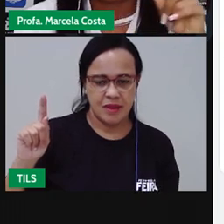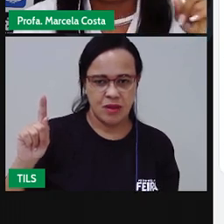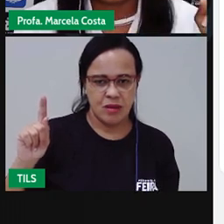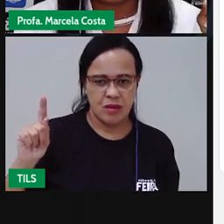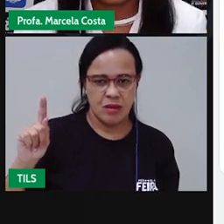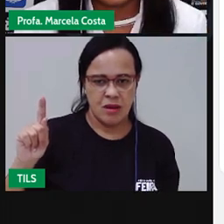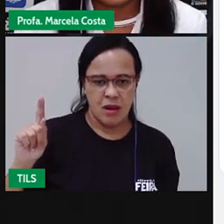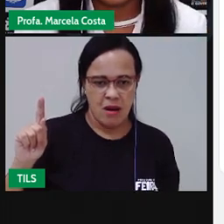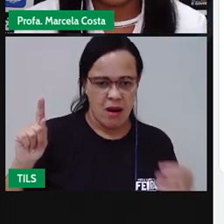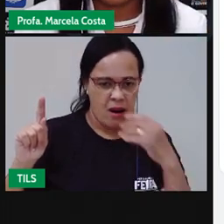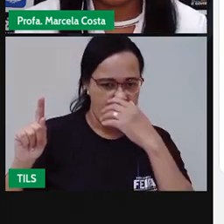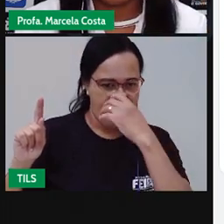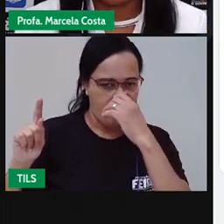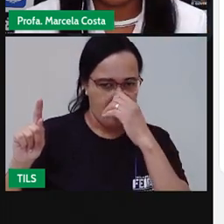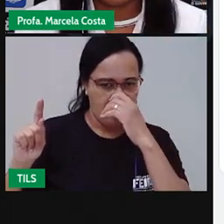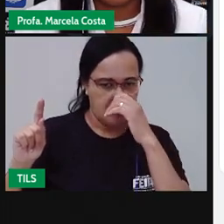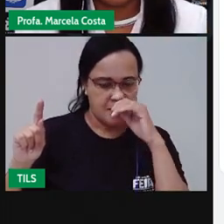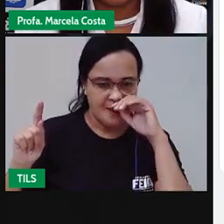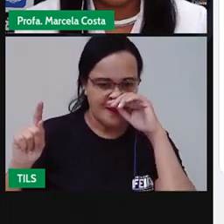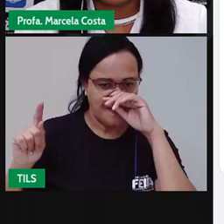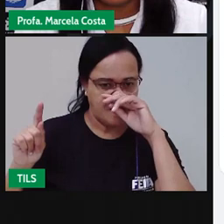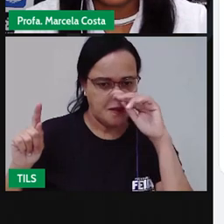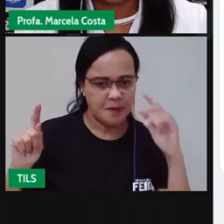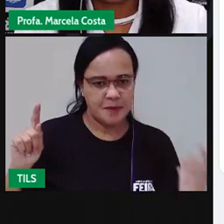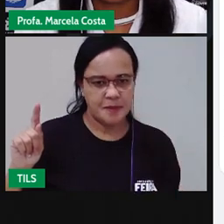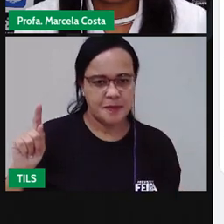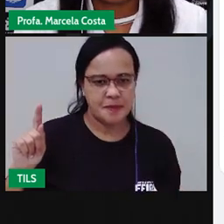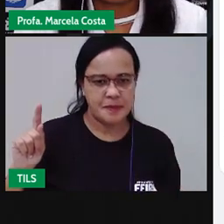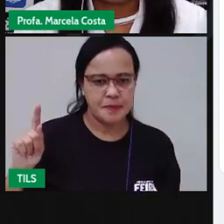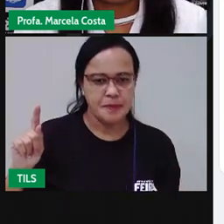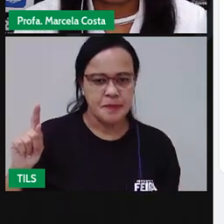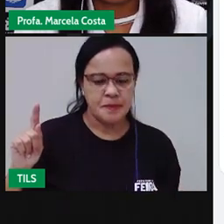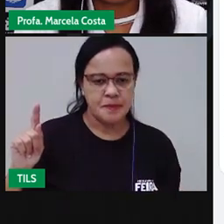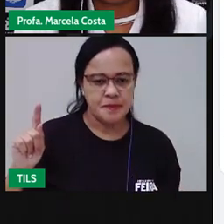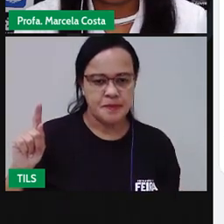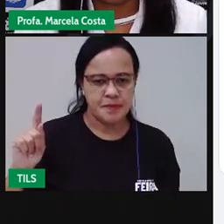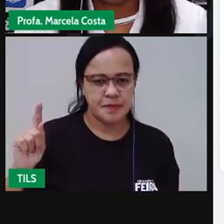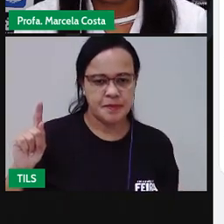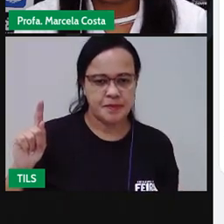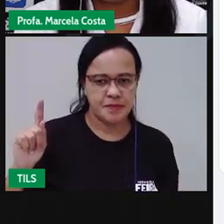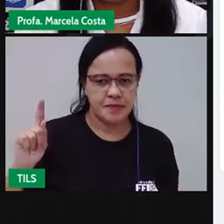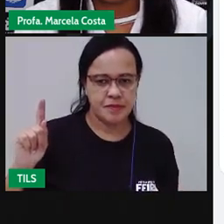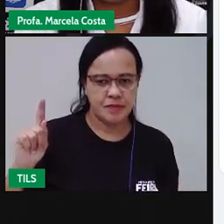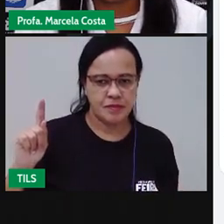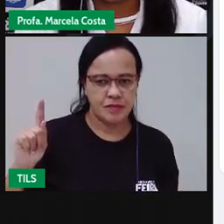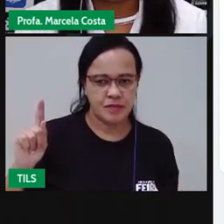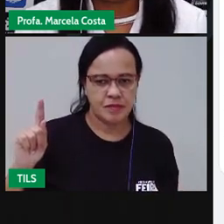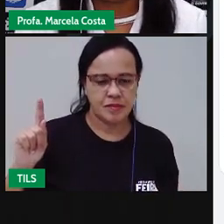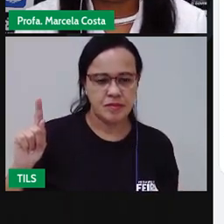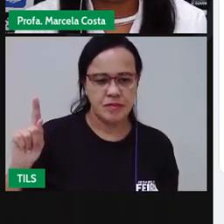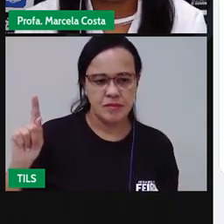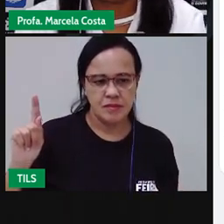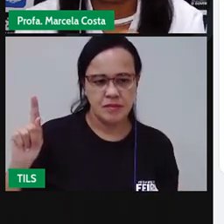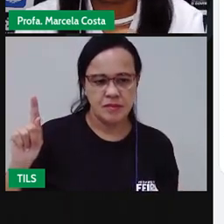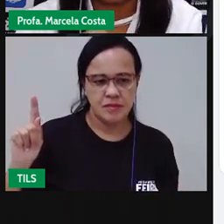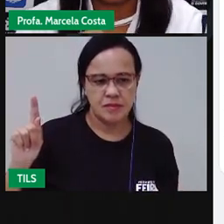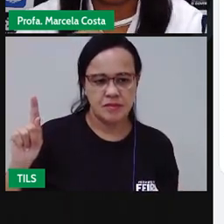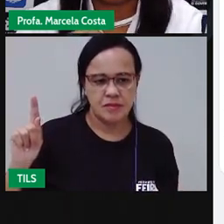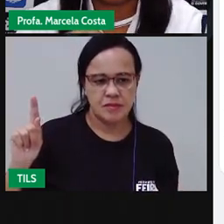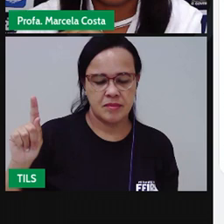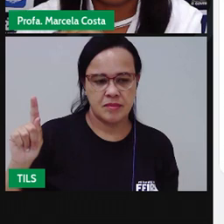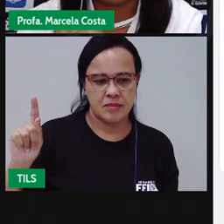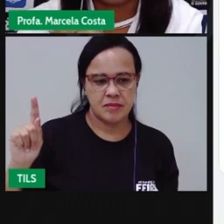esquerdo. Ó, desço. Desci. Venho puxando para lado direito.